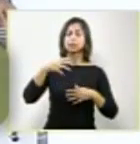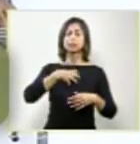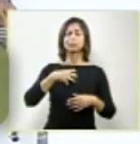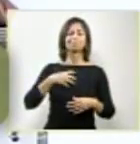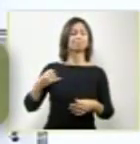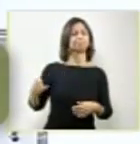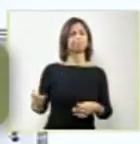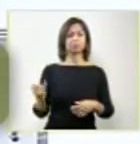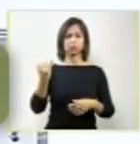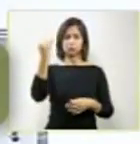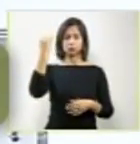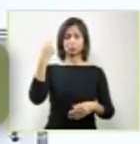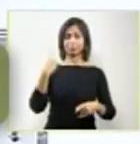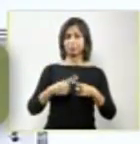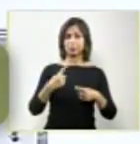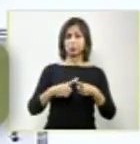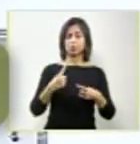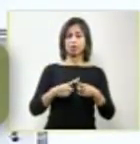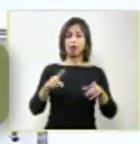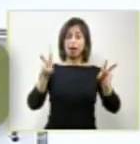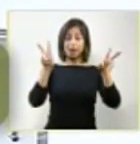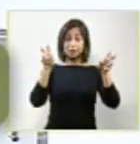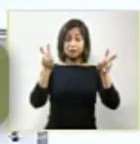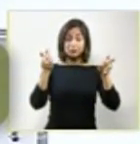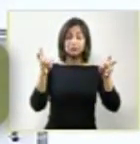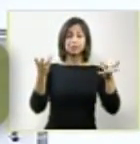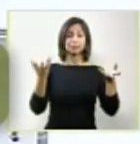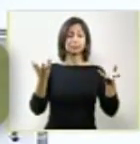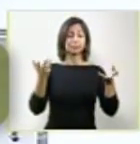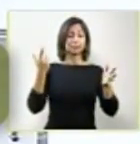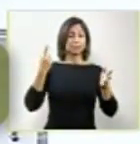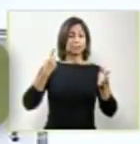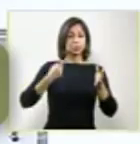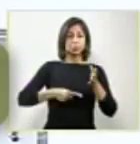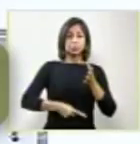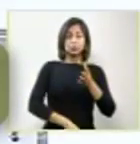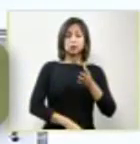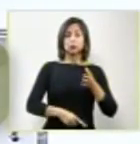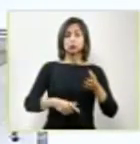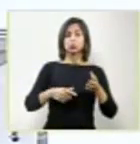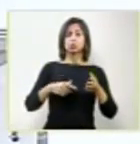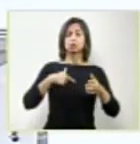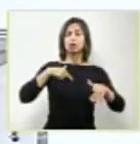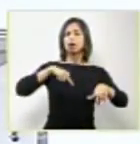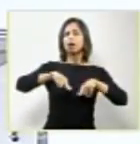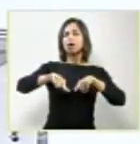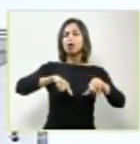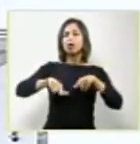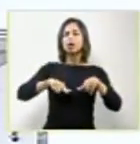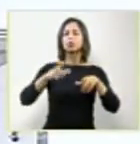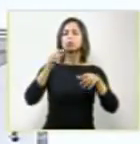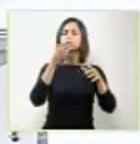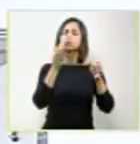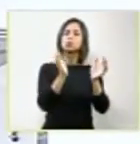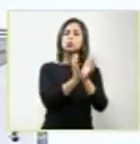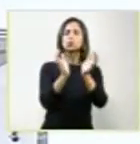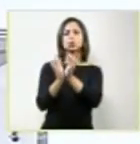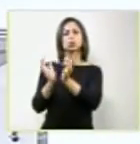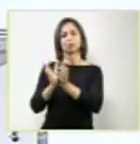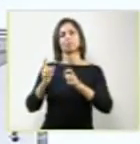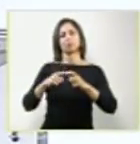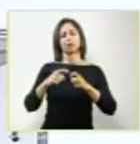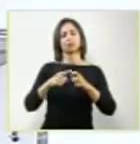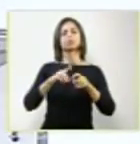profundamente com a atividade diuturna de muitos médicos, especialmente